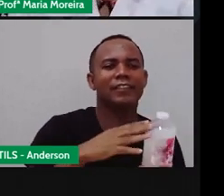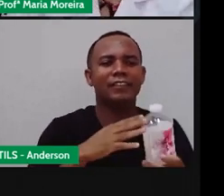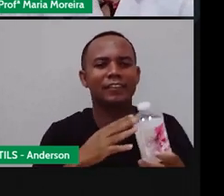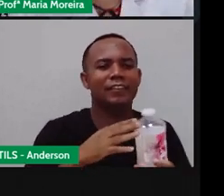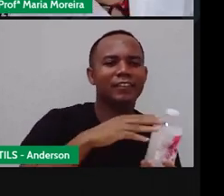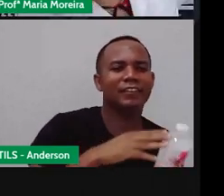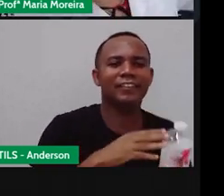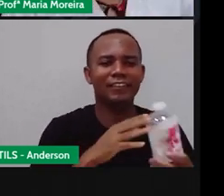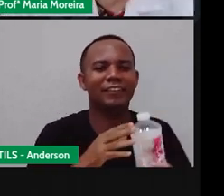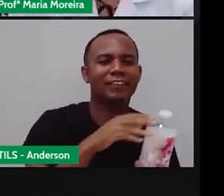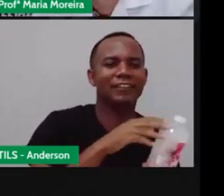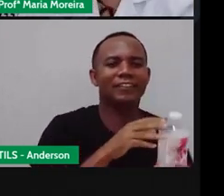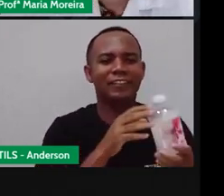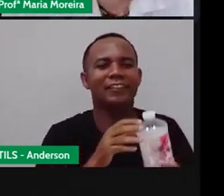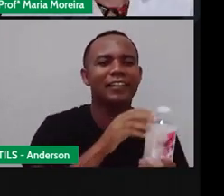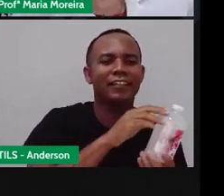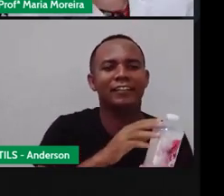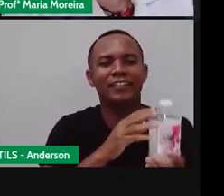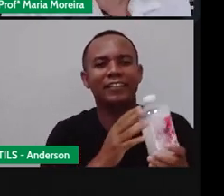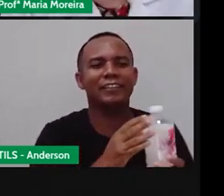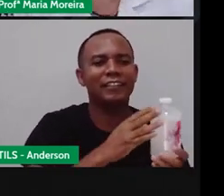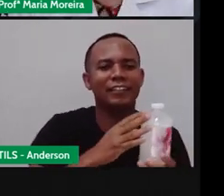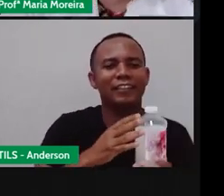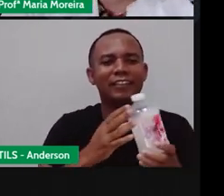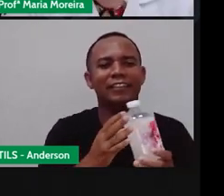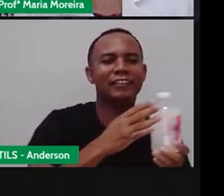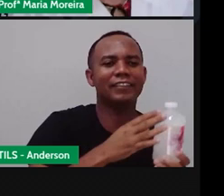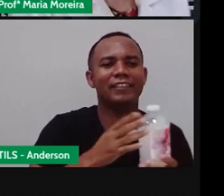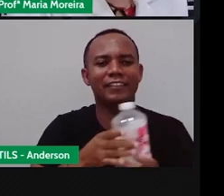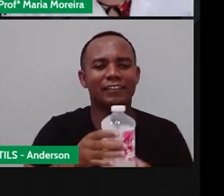na na na na na na na lava